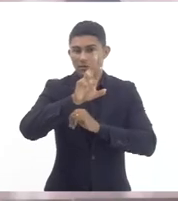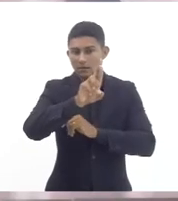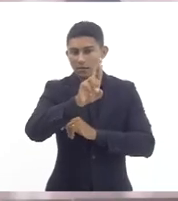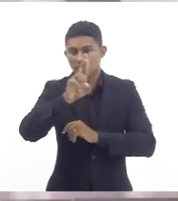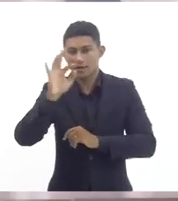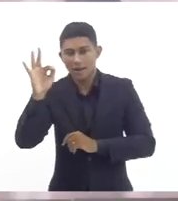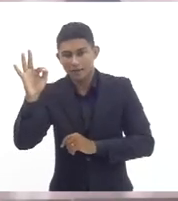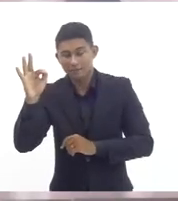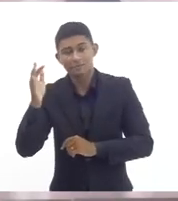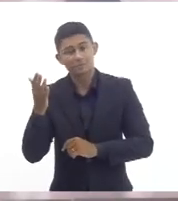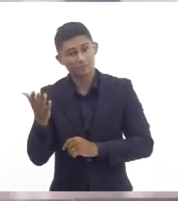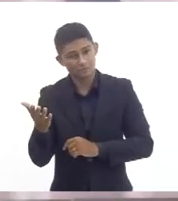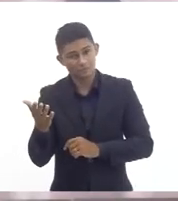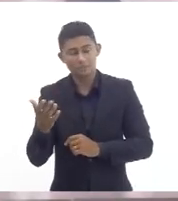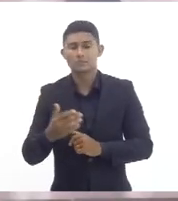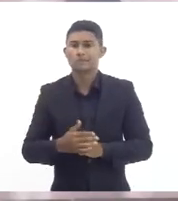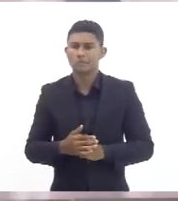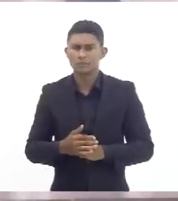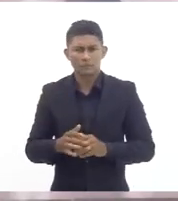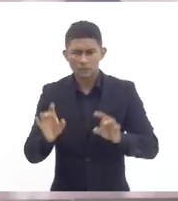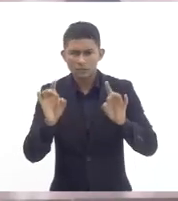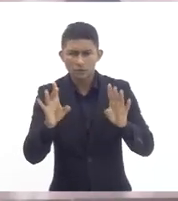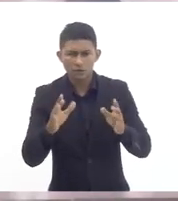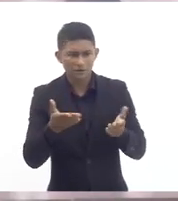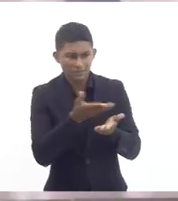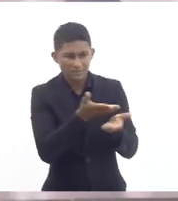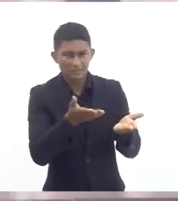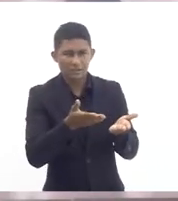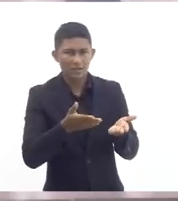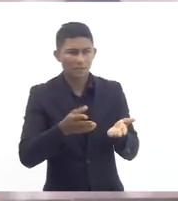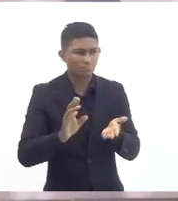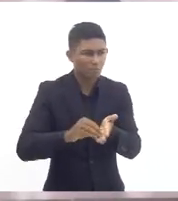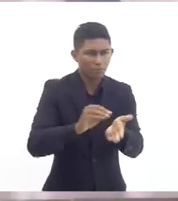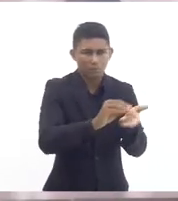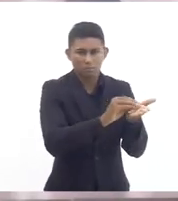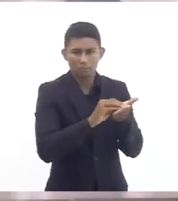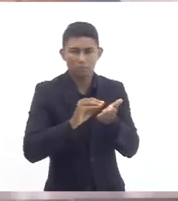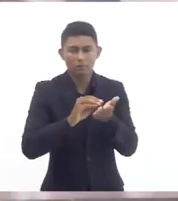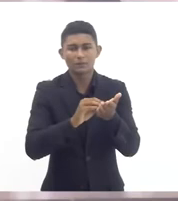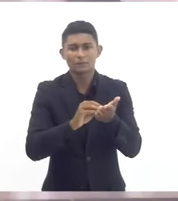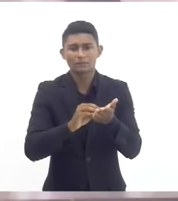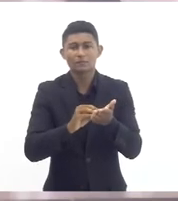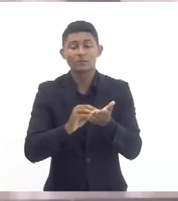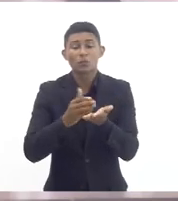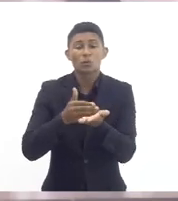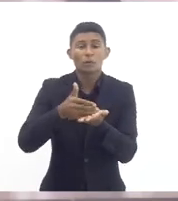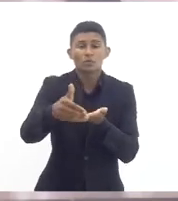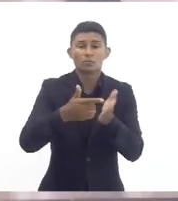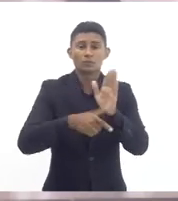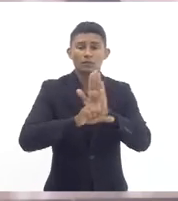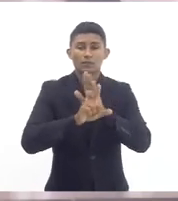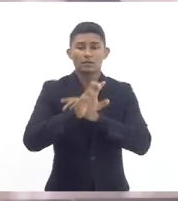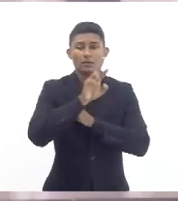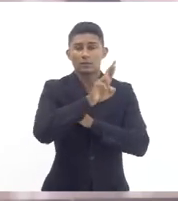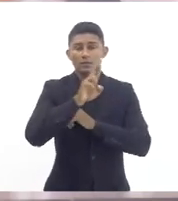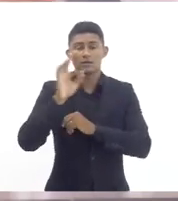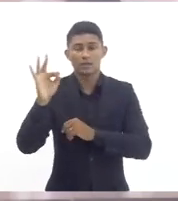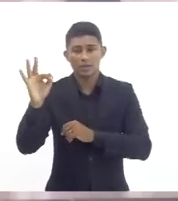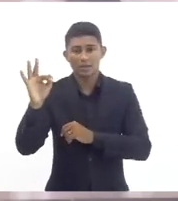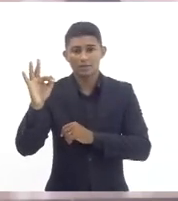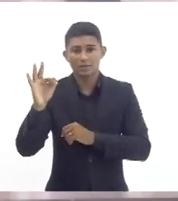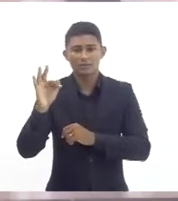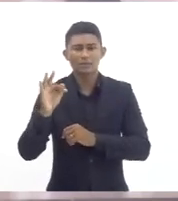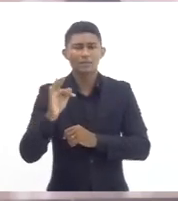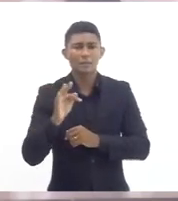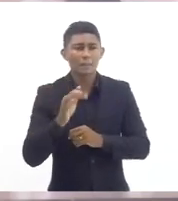esclarecer isso então não são as carências são as vacâncias desde que se iniciou o regime que uma coisa diferente muito mais